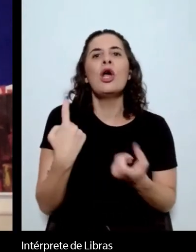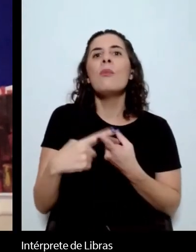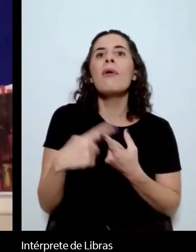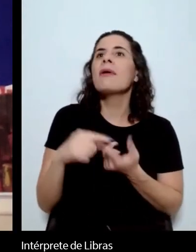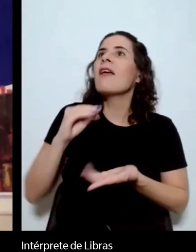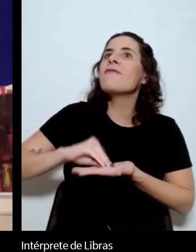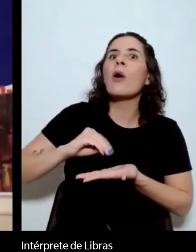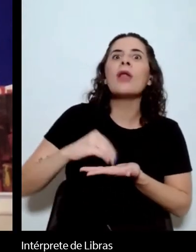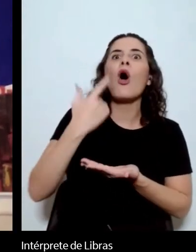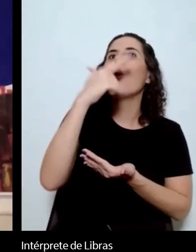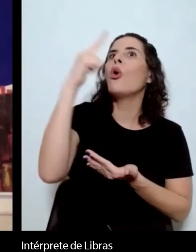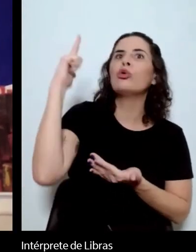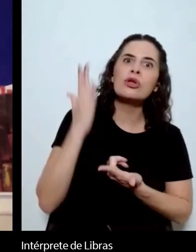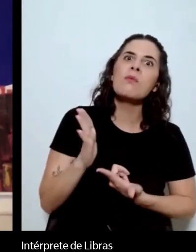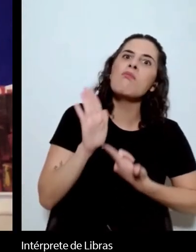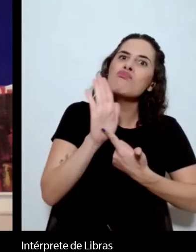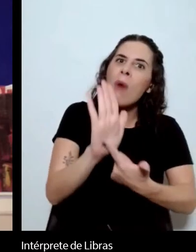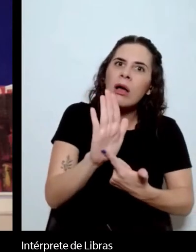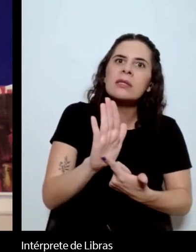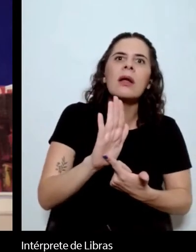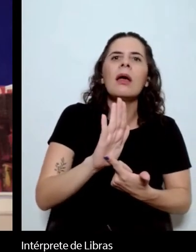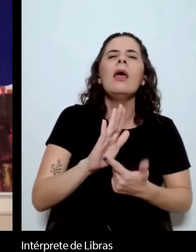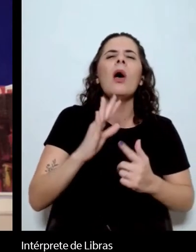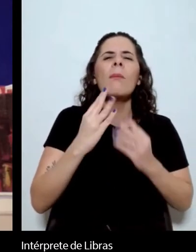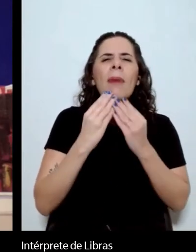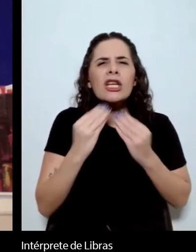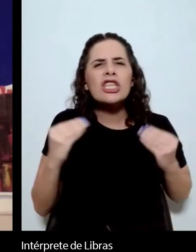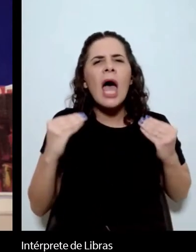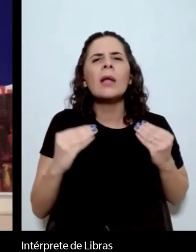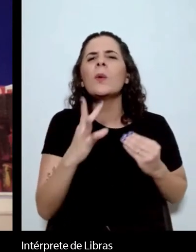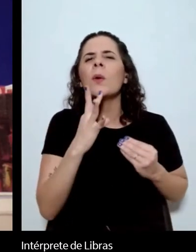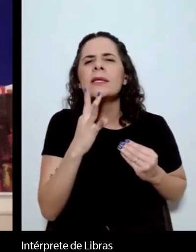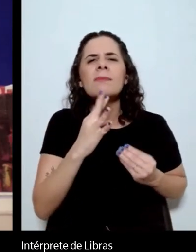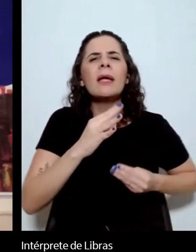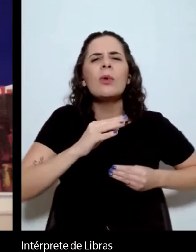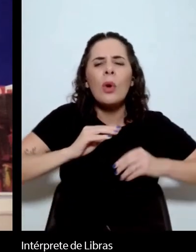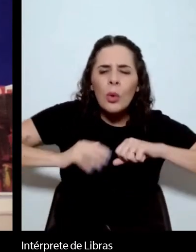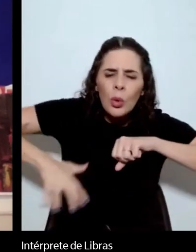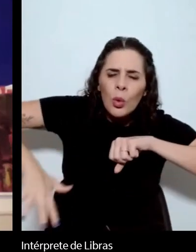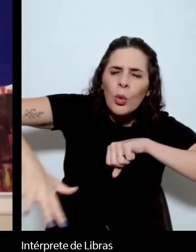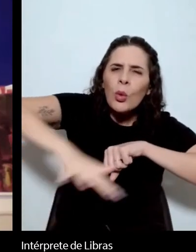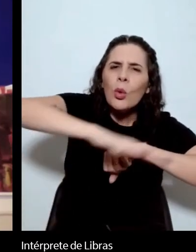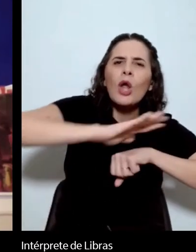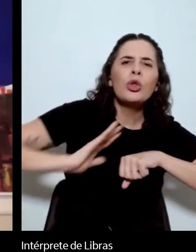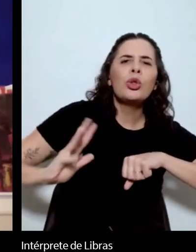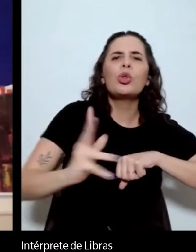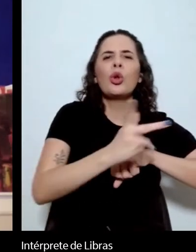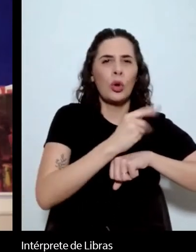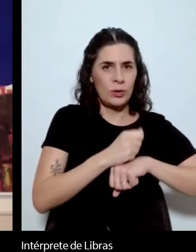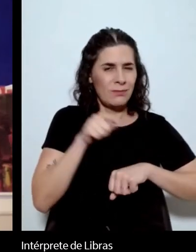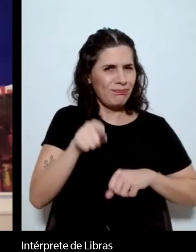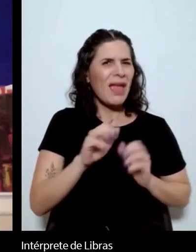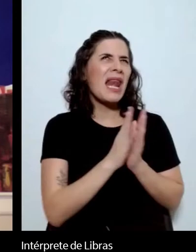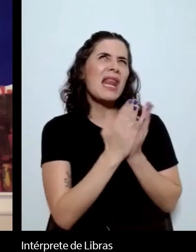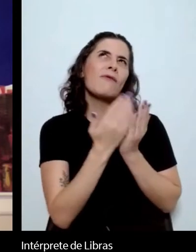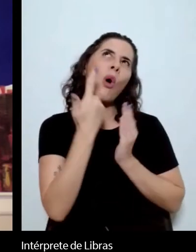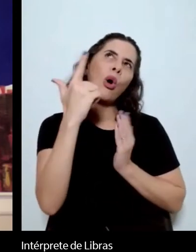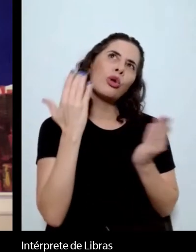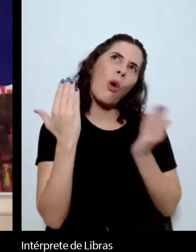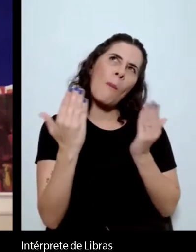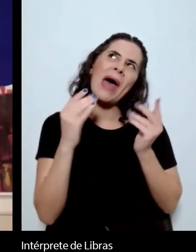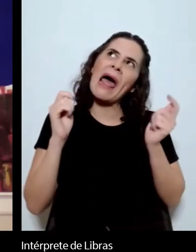panorâmica de conhecimento de Machado. O único livro mais ou menos comparável que saiu